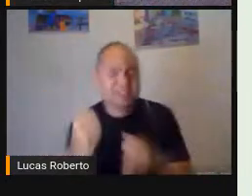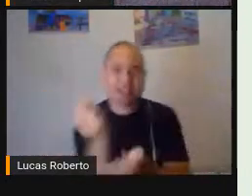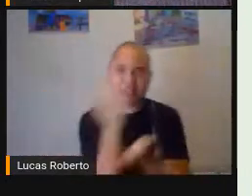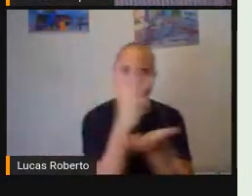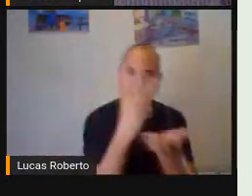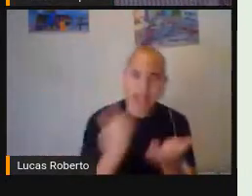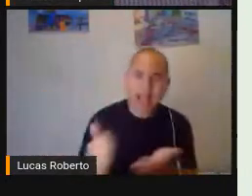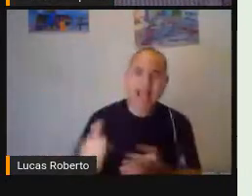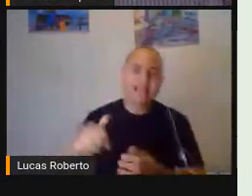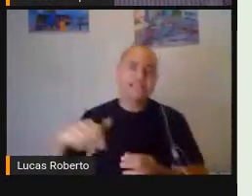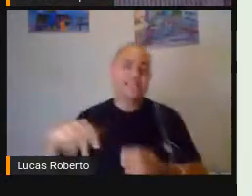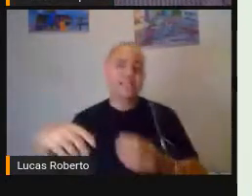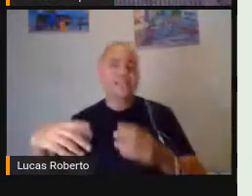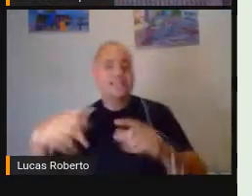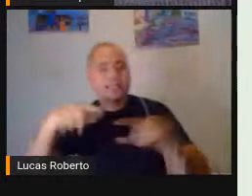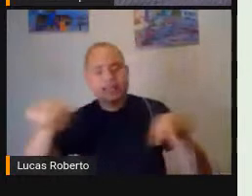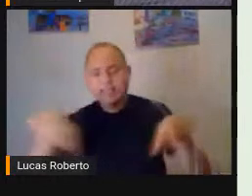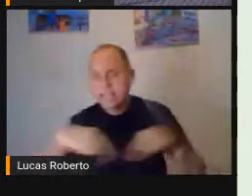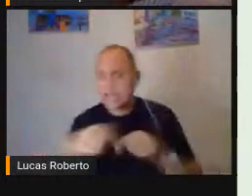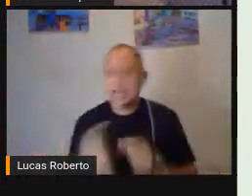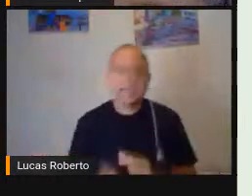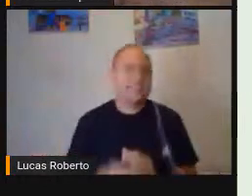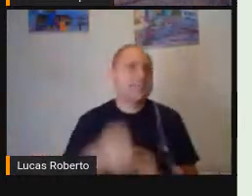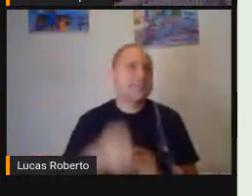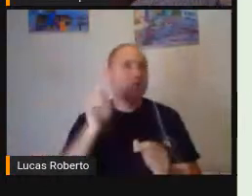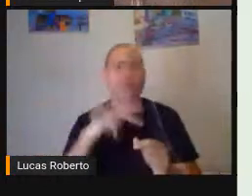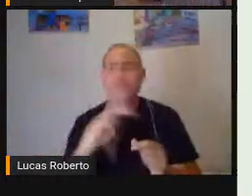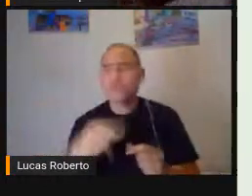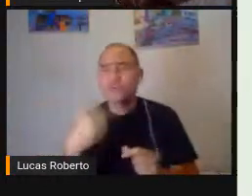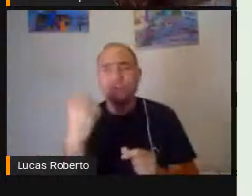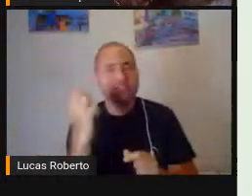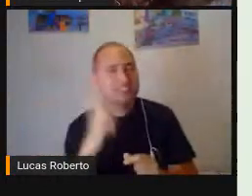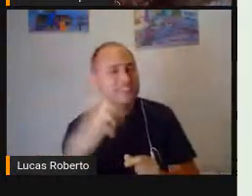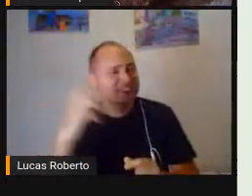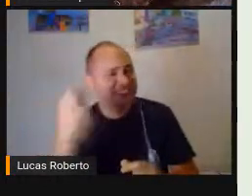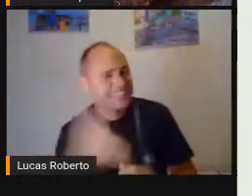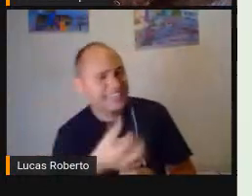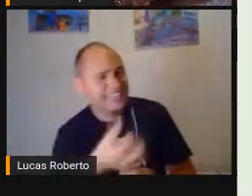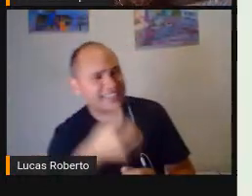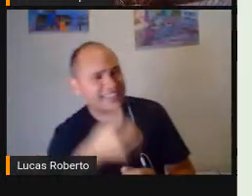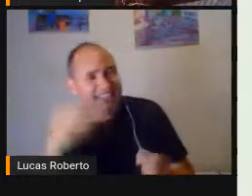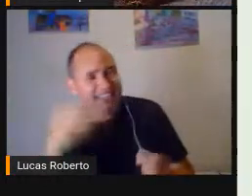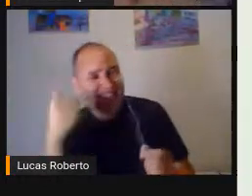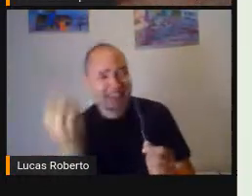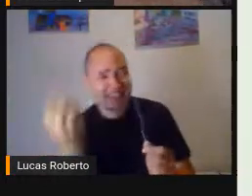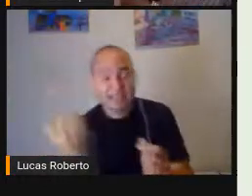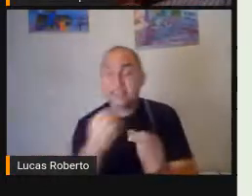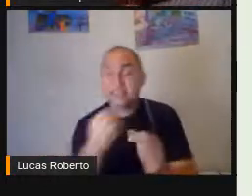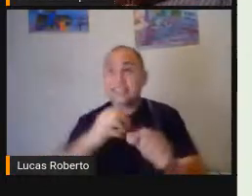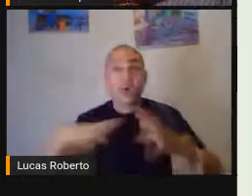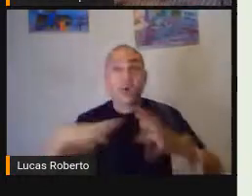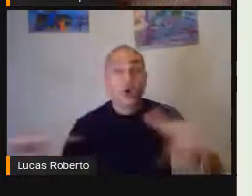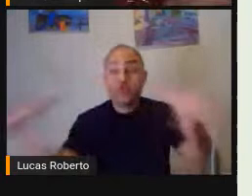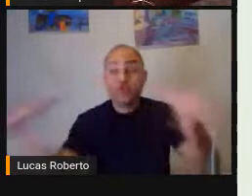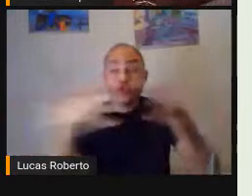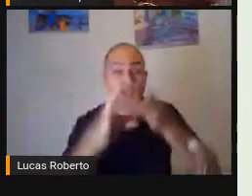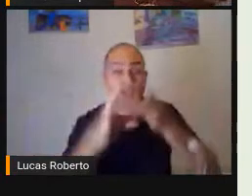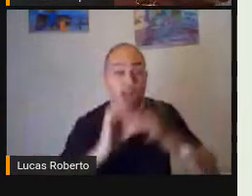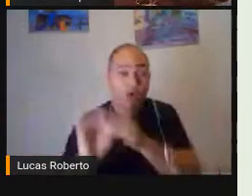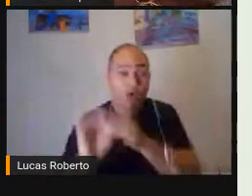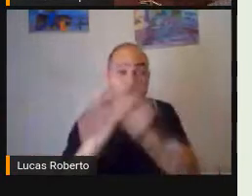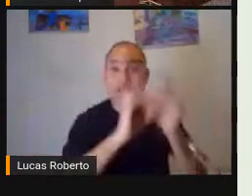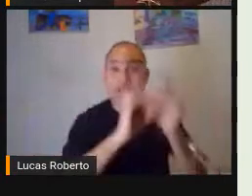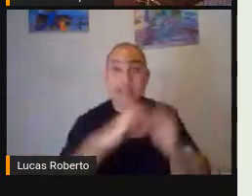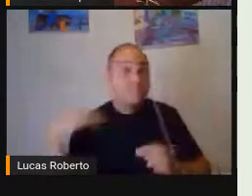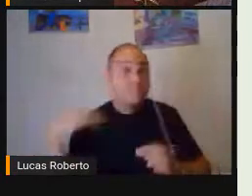1 1, 2, 3, 4, 5, 6, 10 A integração Entre todos Esses profissionais É primordial Para a gente